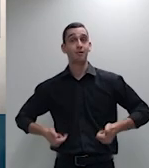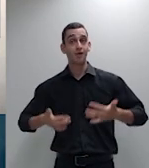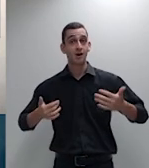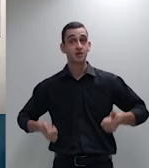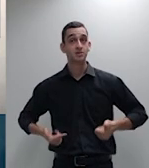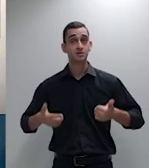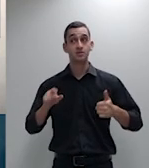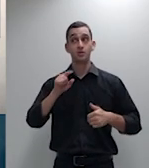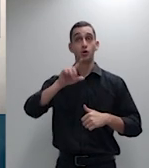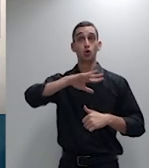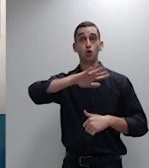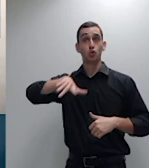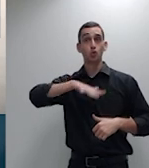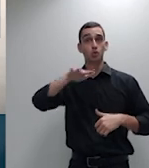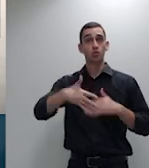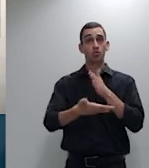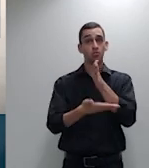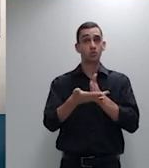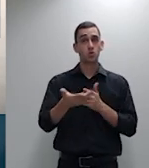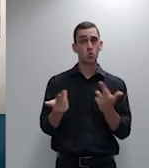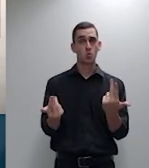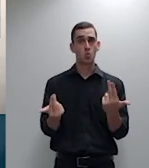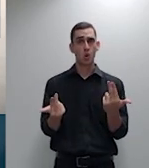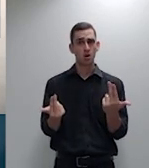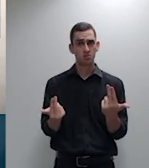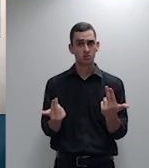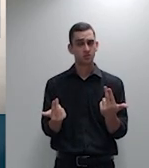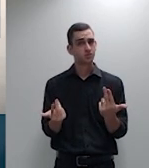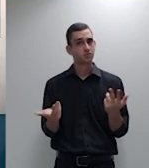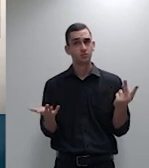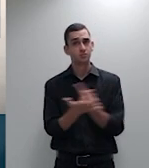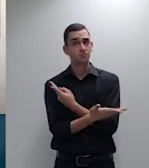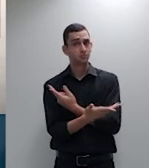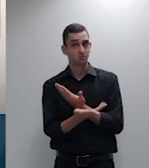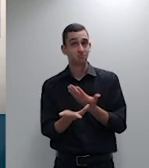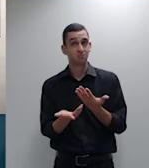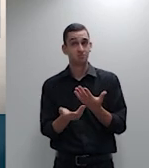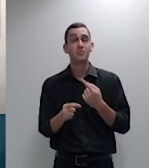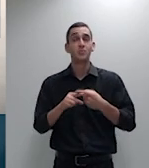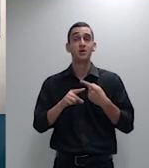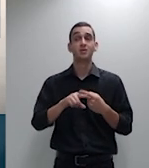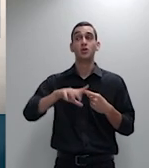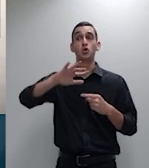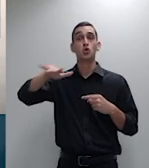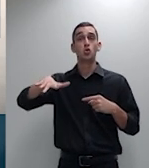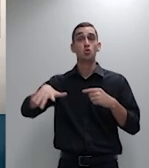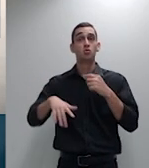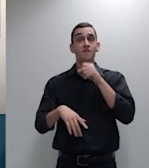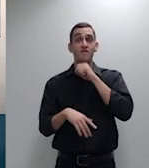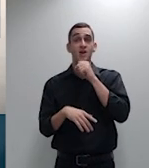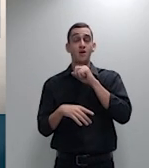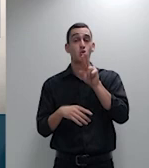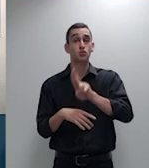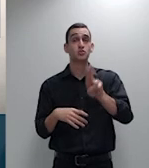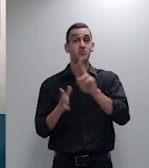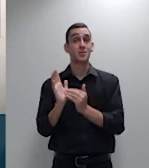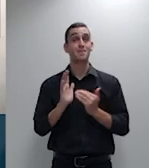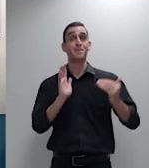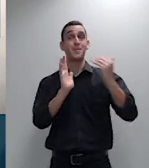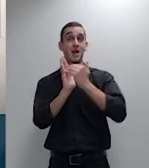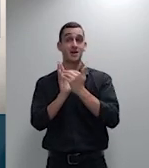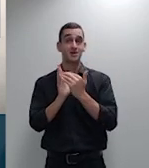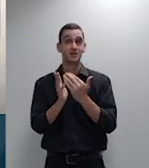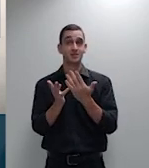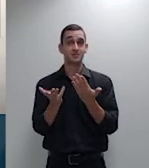rateado igualitariamente entre todos sem dúvida nenhuma seria um franco desestímulo à